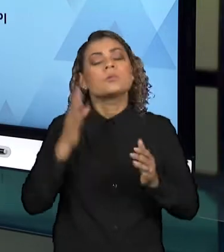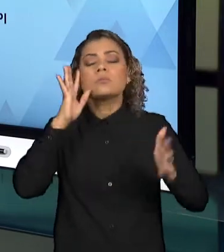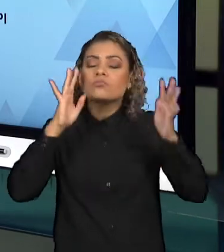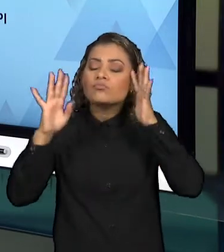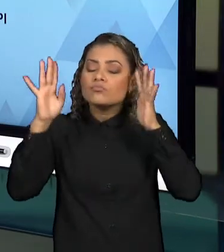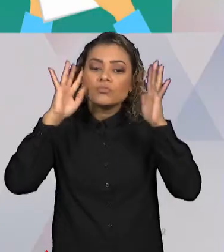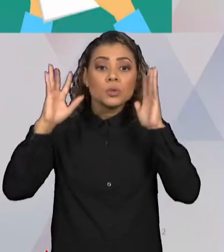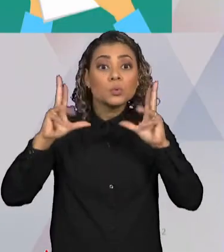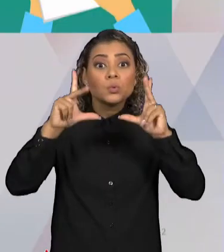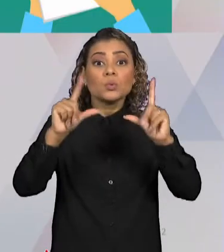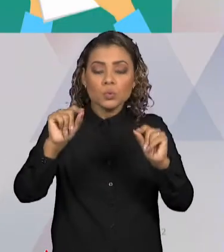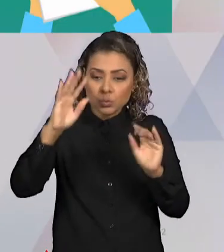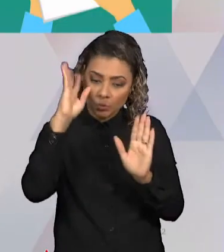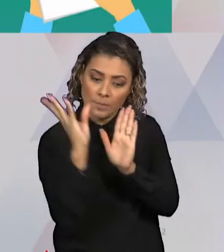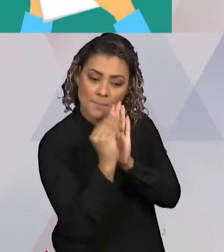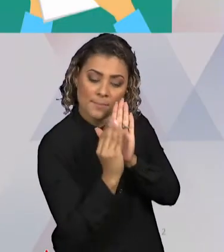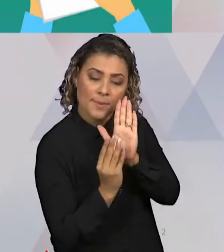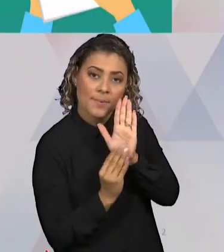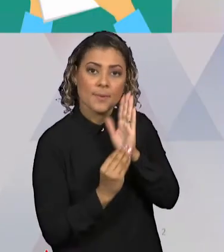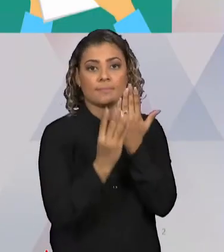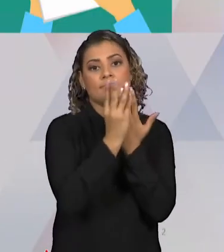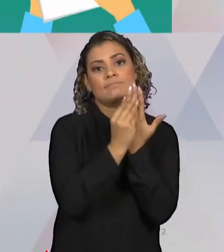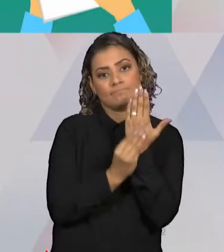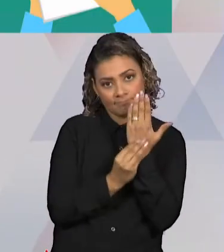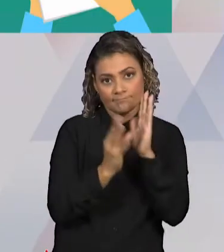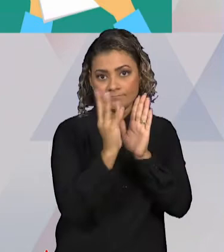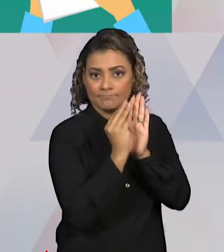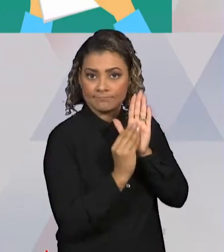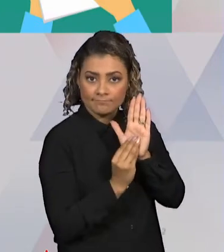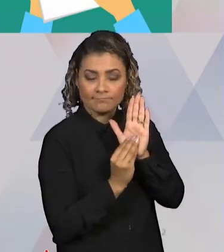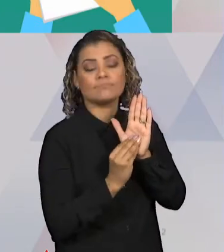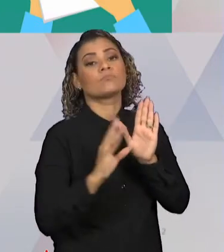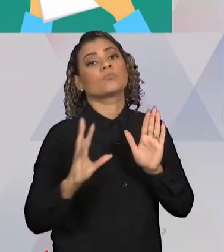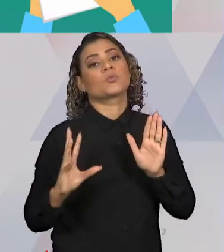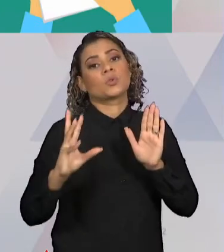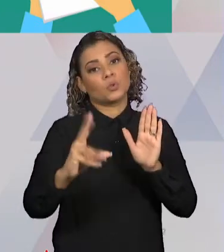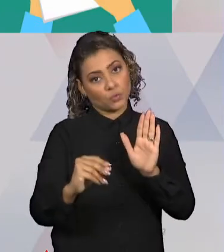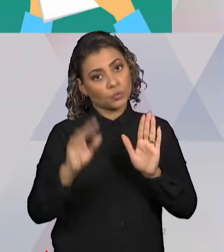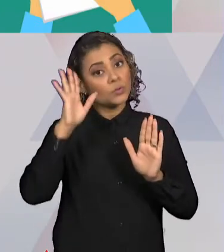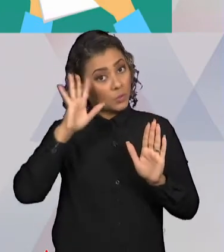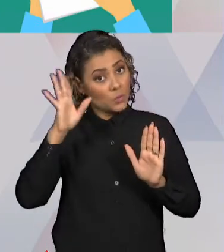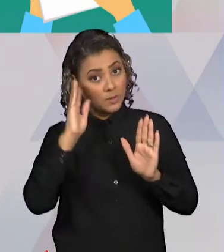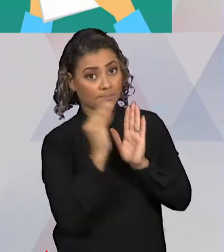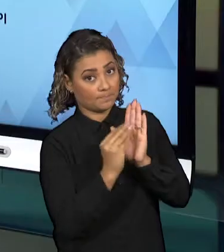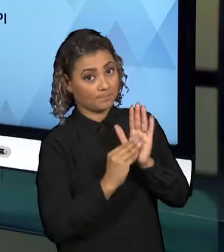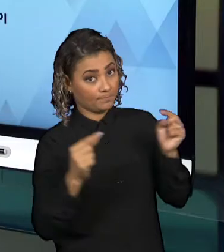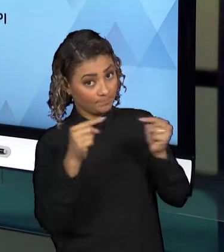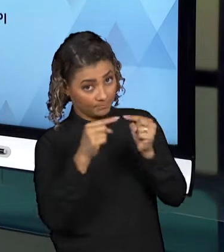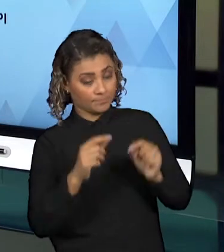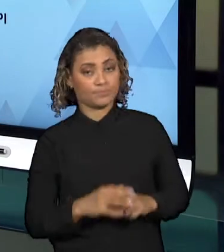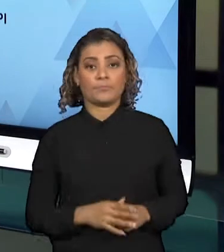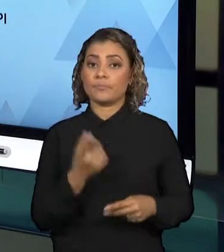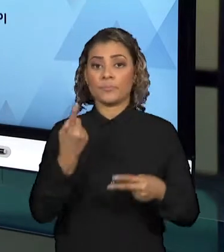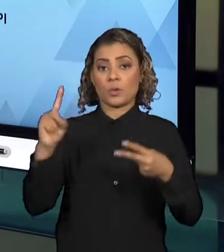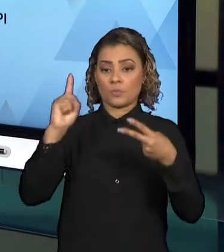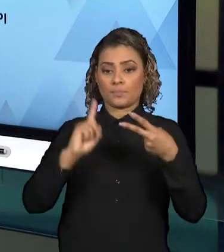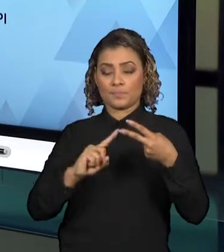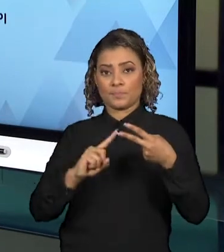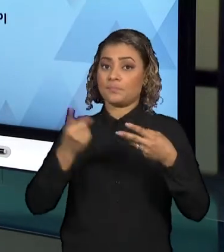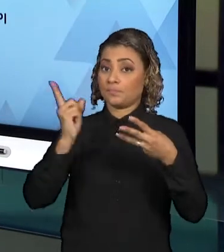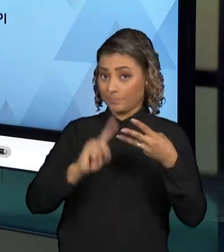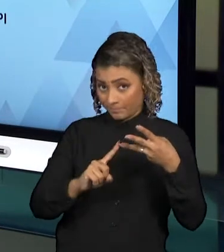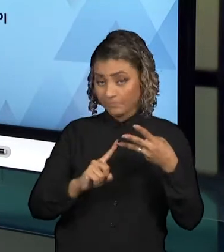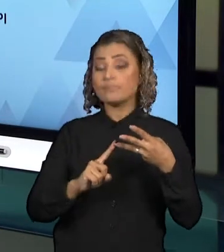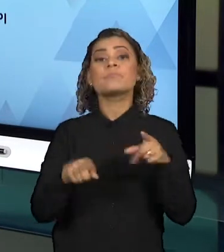descrições. Então, as reflexões, elas são embasadas teoricamente. E, por fim, o relatório